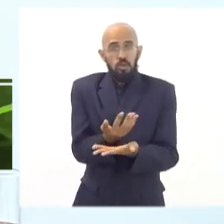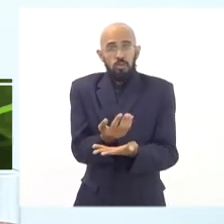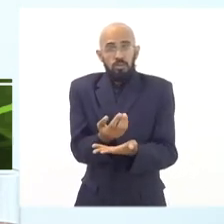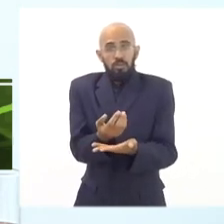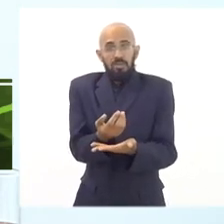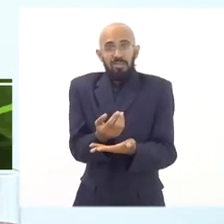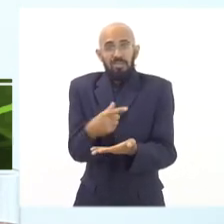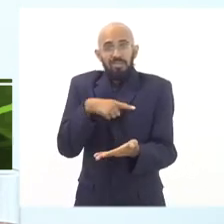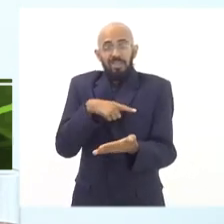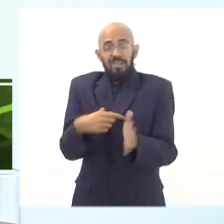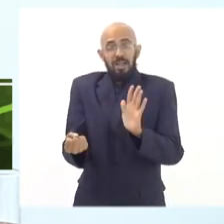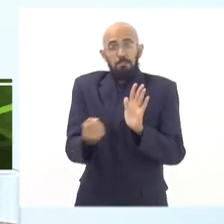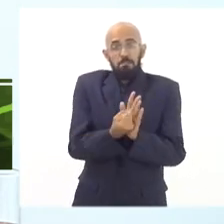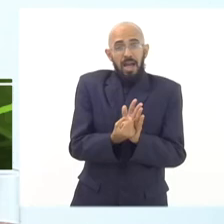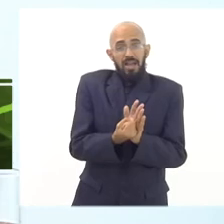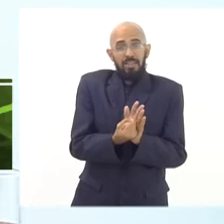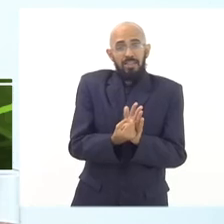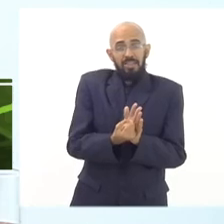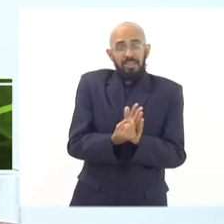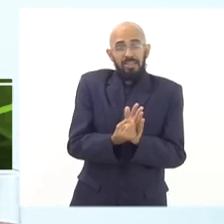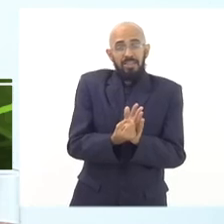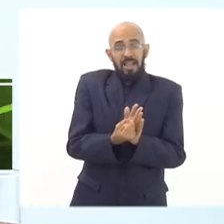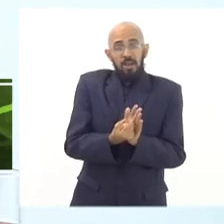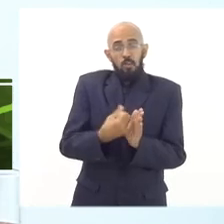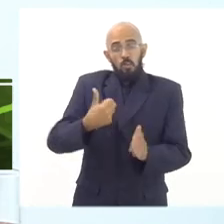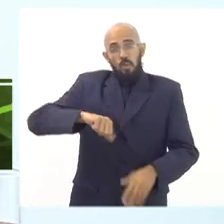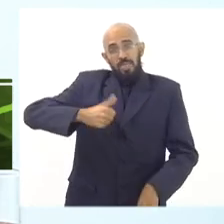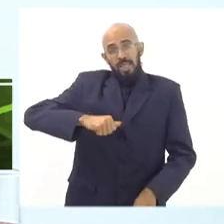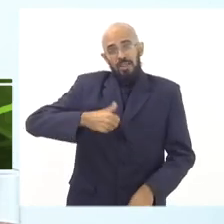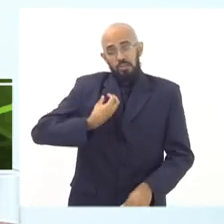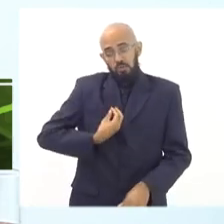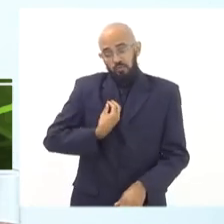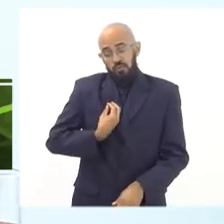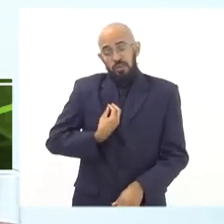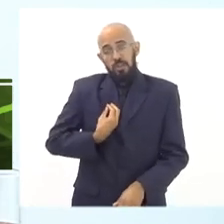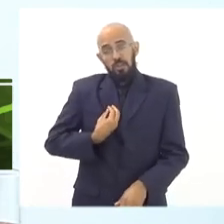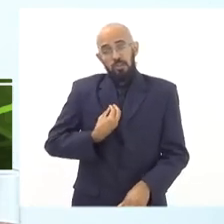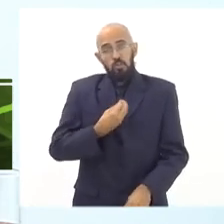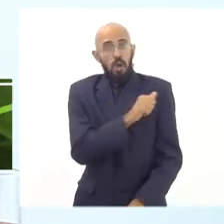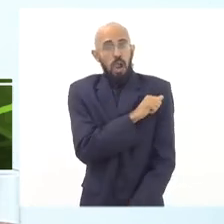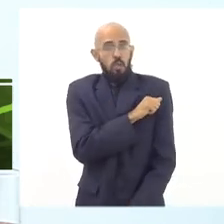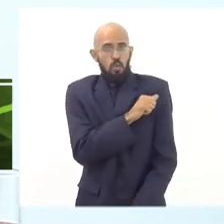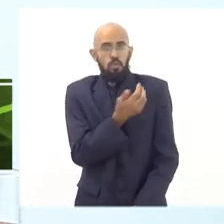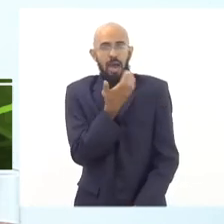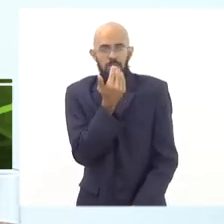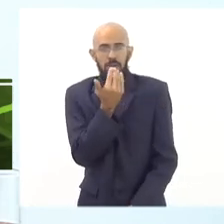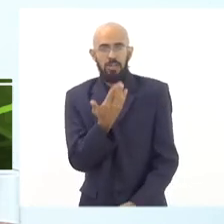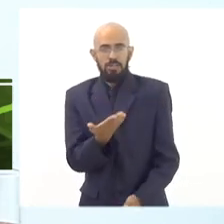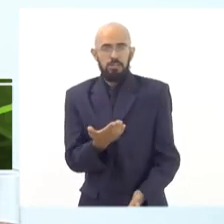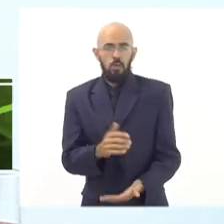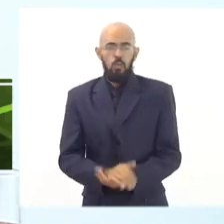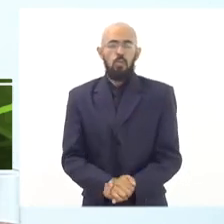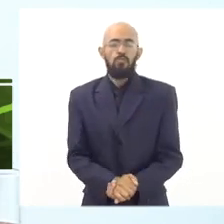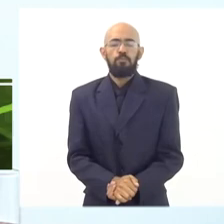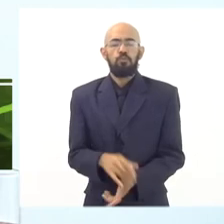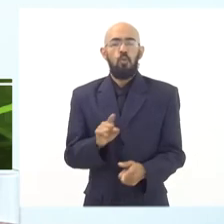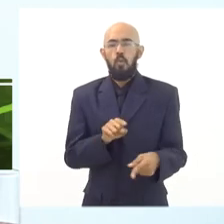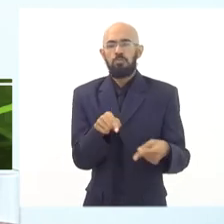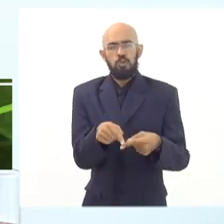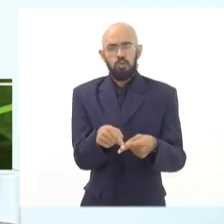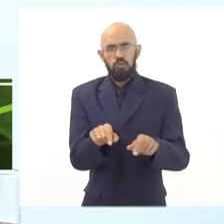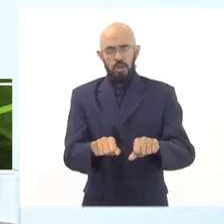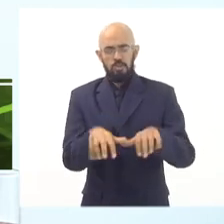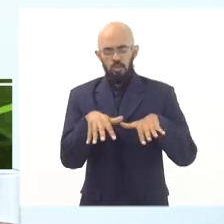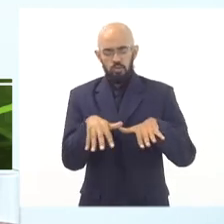qualidade e a possibilidade da oferta da alimentação escolar. Então, o objetivo dessa audiência pública é buscar